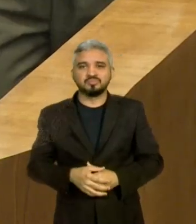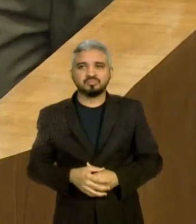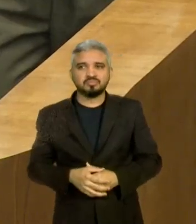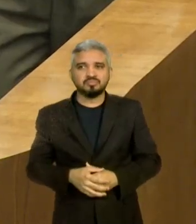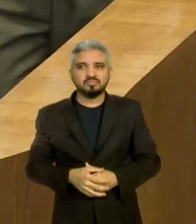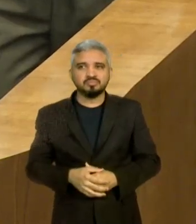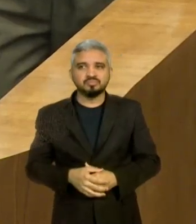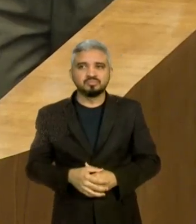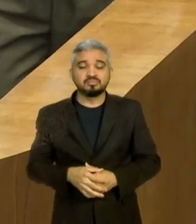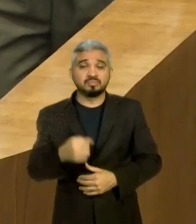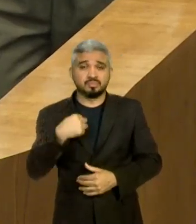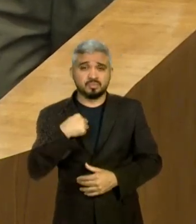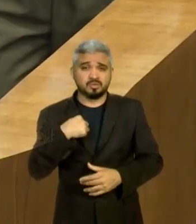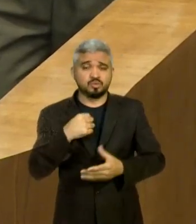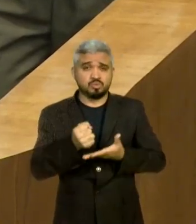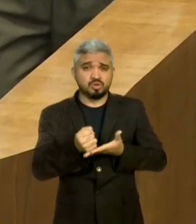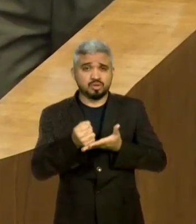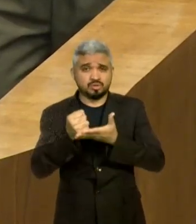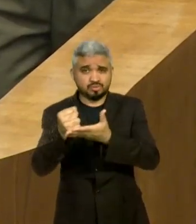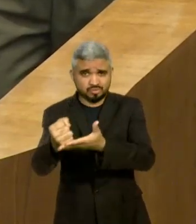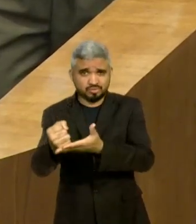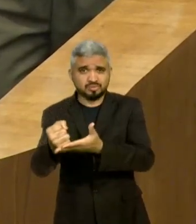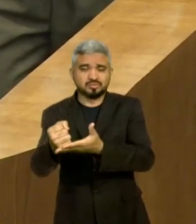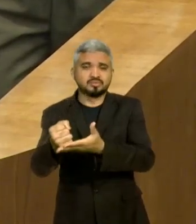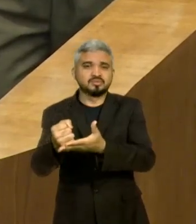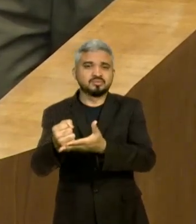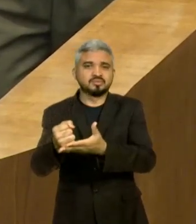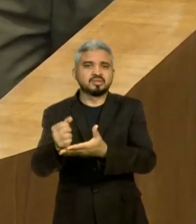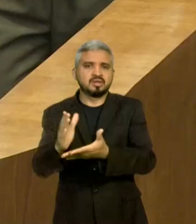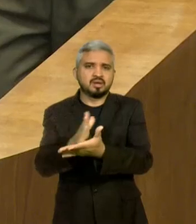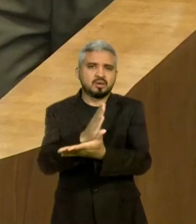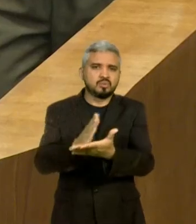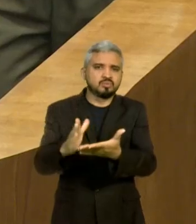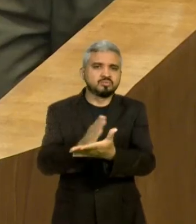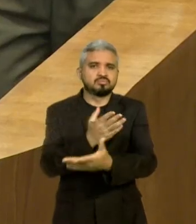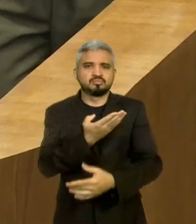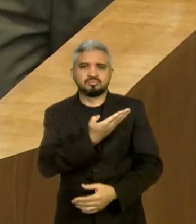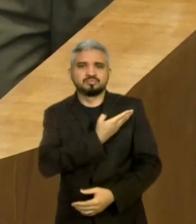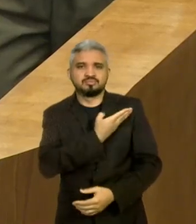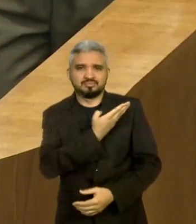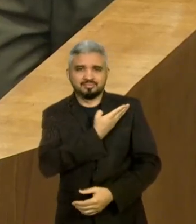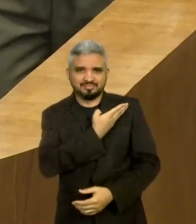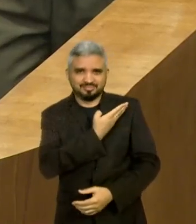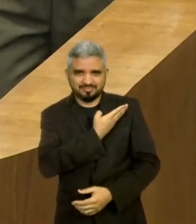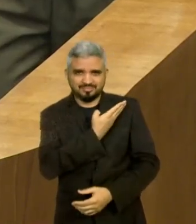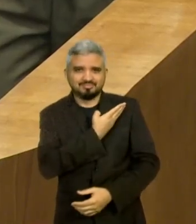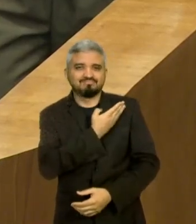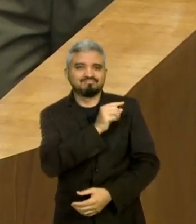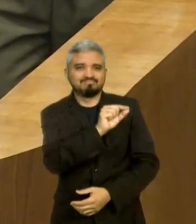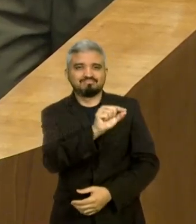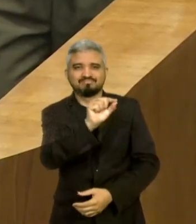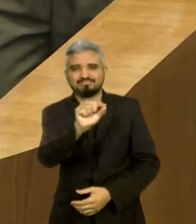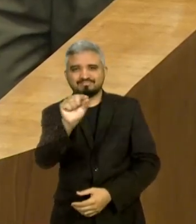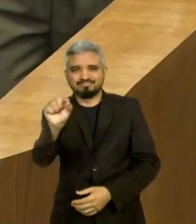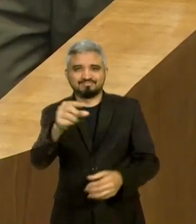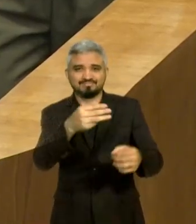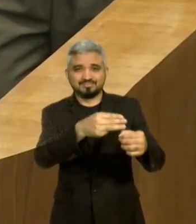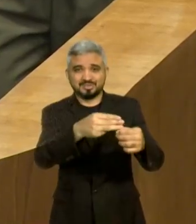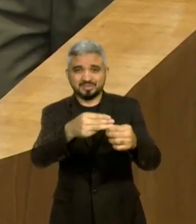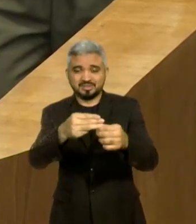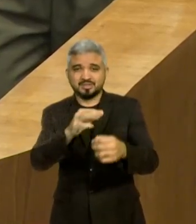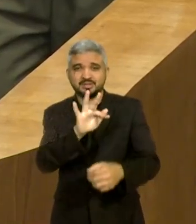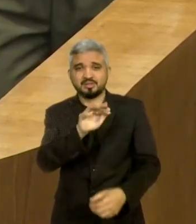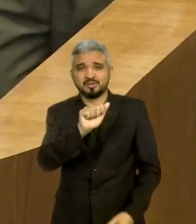ajudado a eleger, alguns amigos muito queridos. A Fabiana